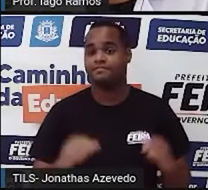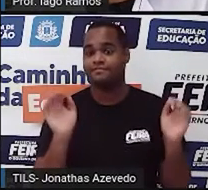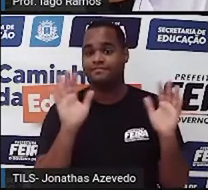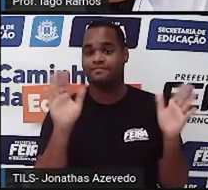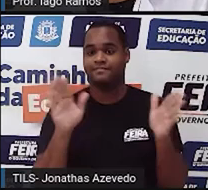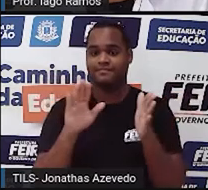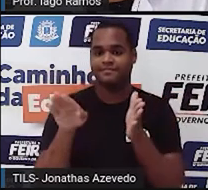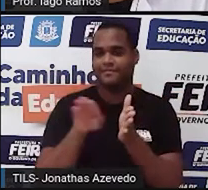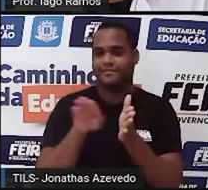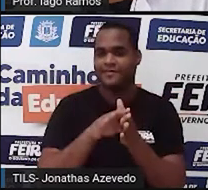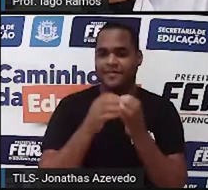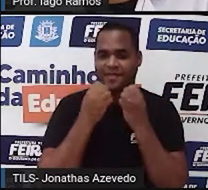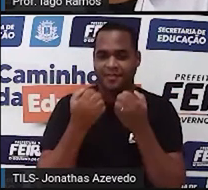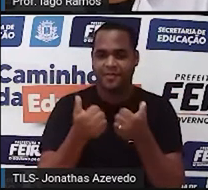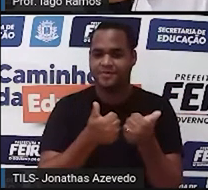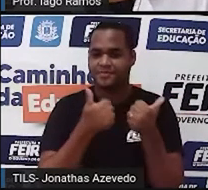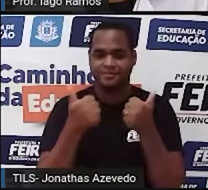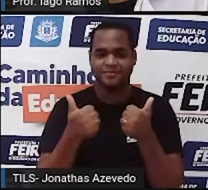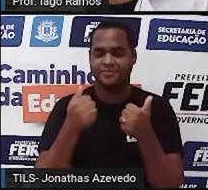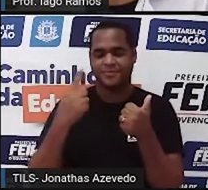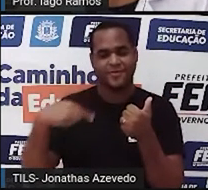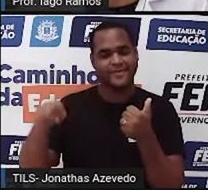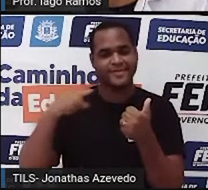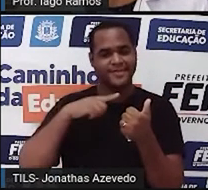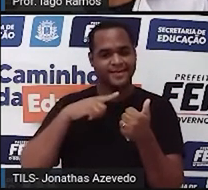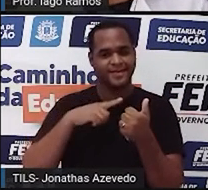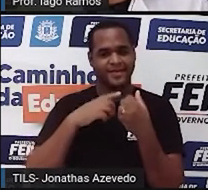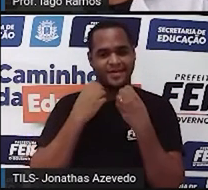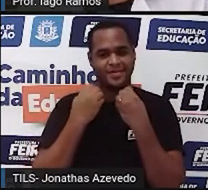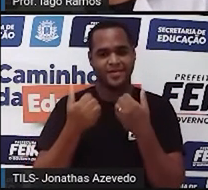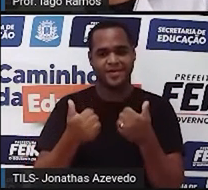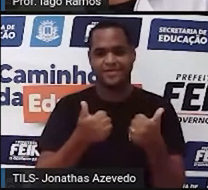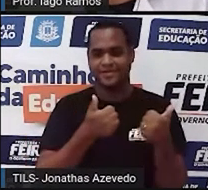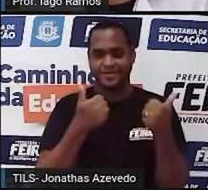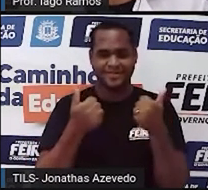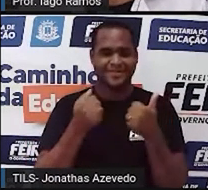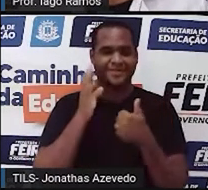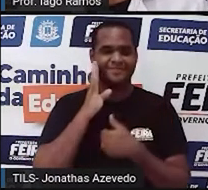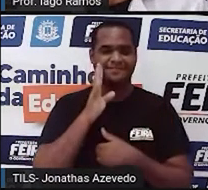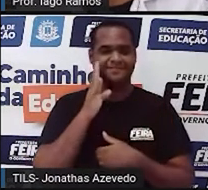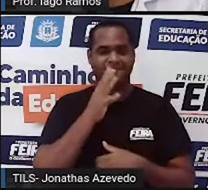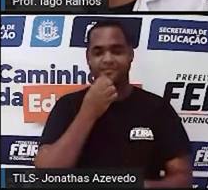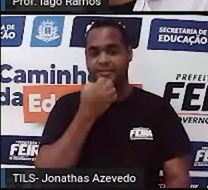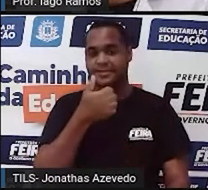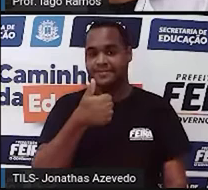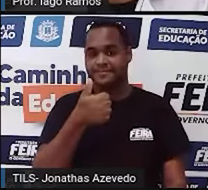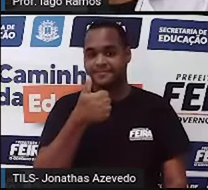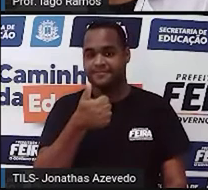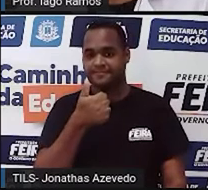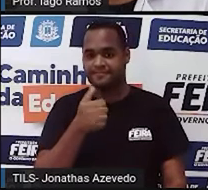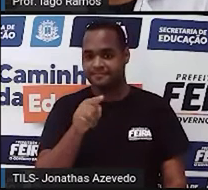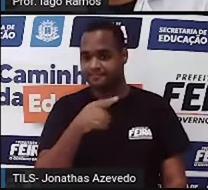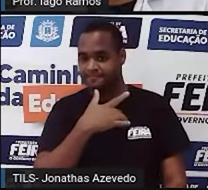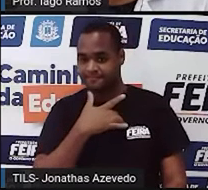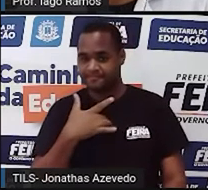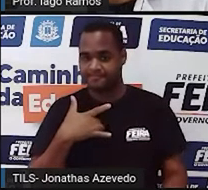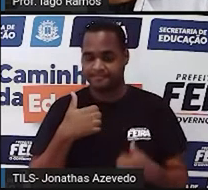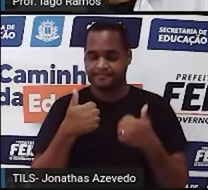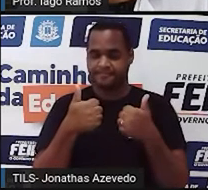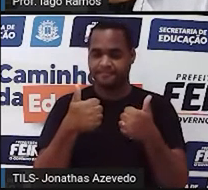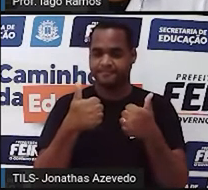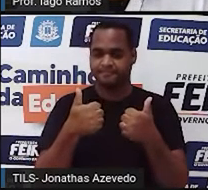Chegamos! Olha nós aqui mais uma vez, que bacana! E aí, tudo bem com você?